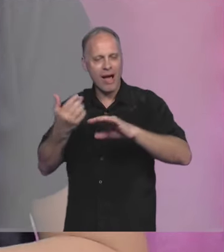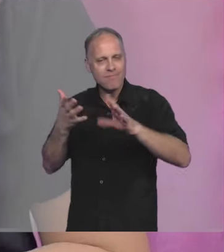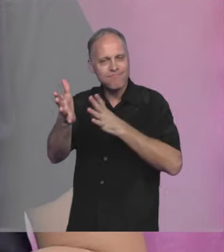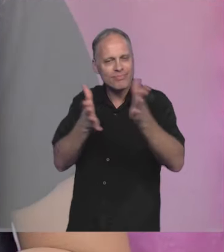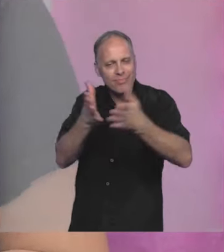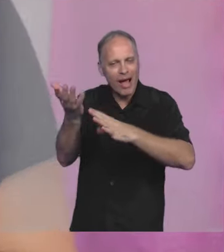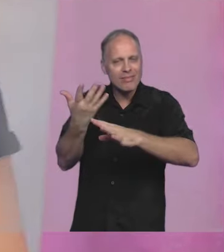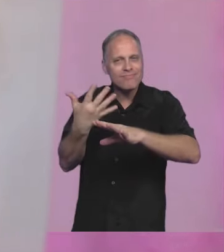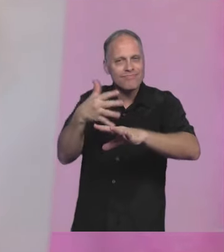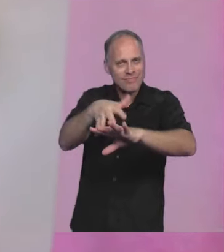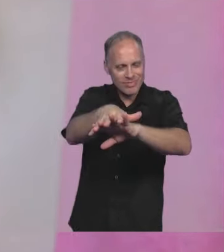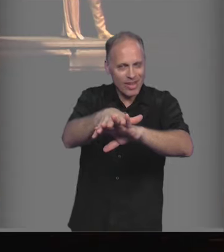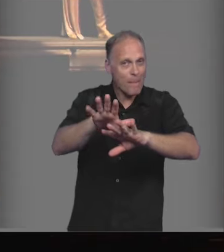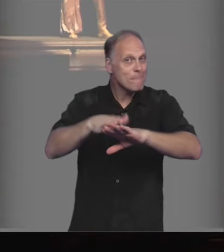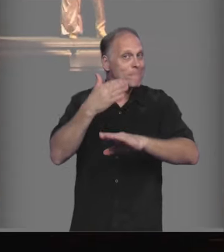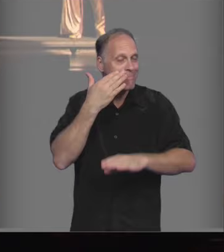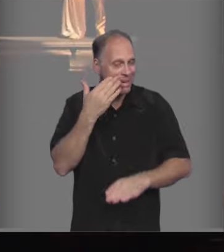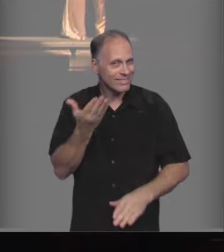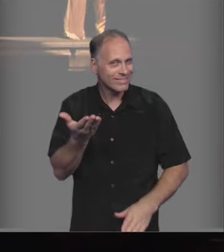inclusão e muito mais?